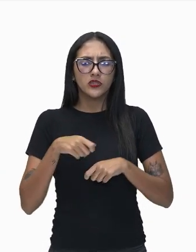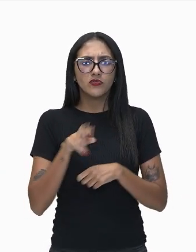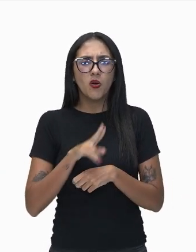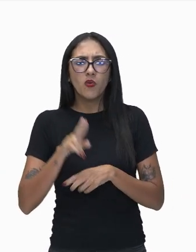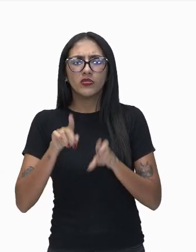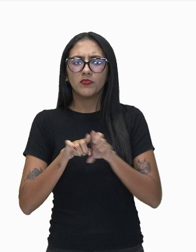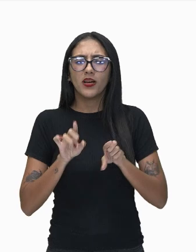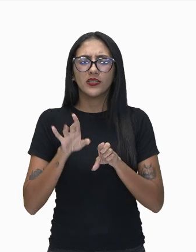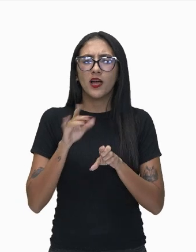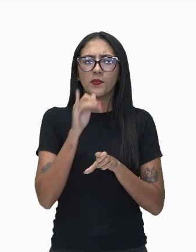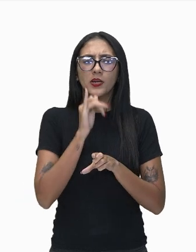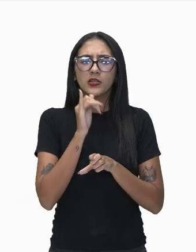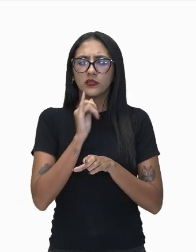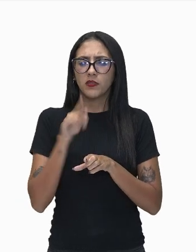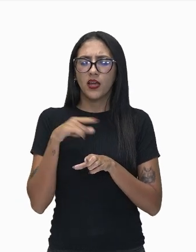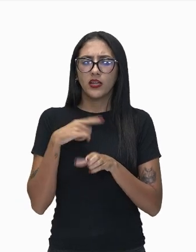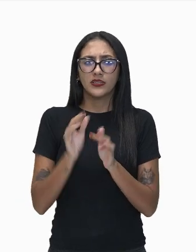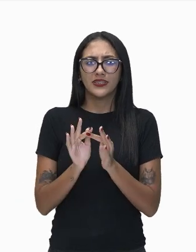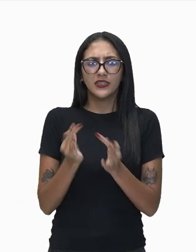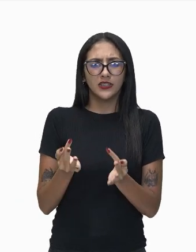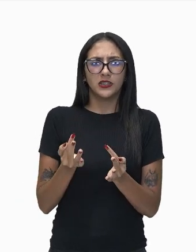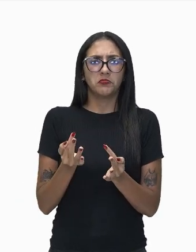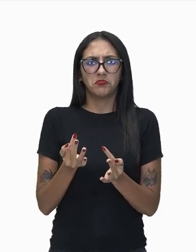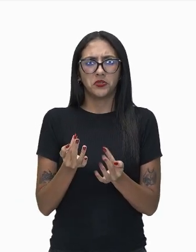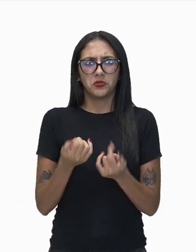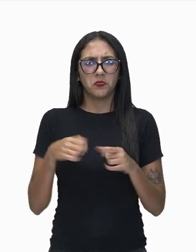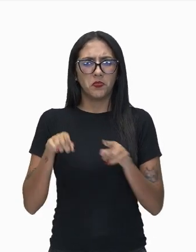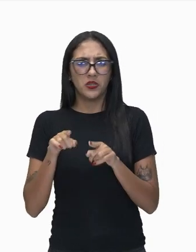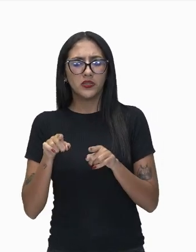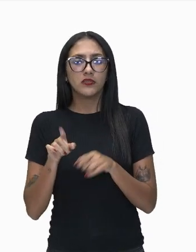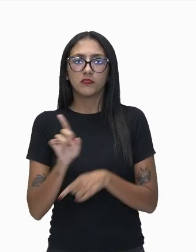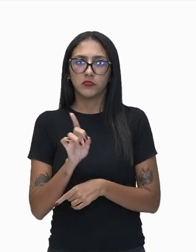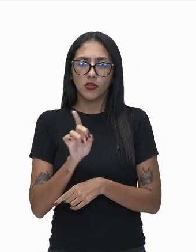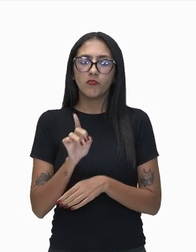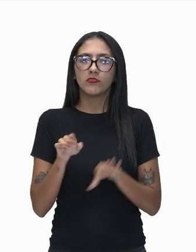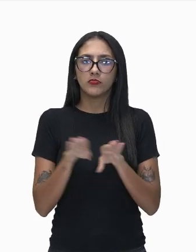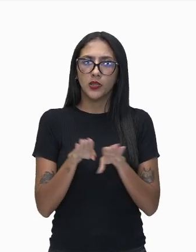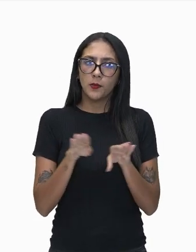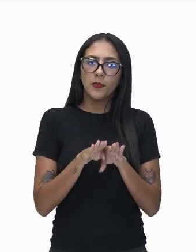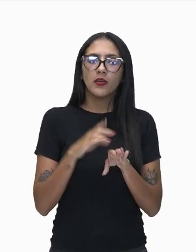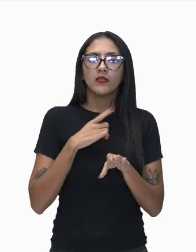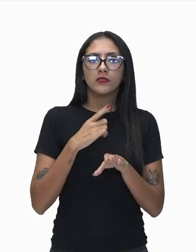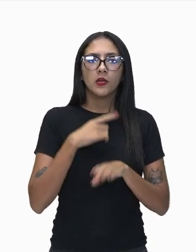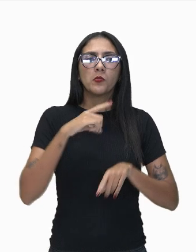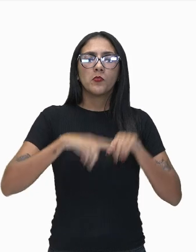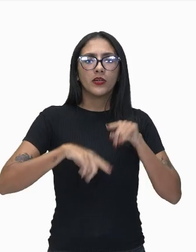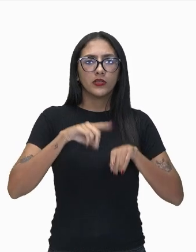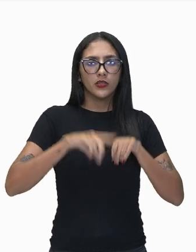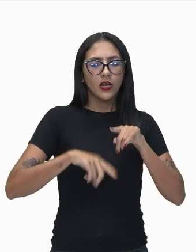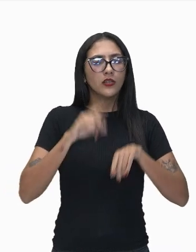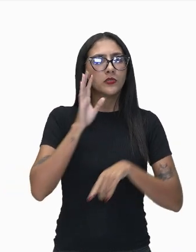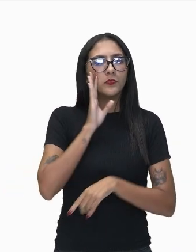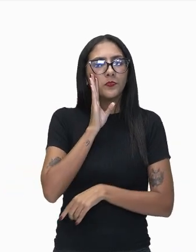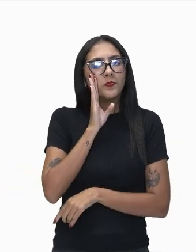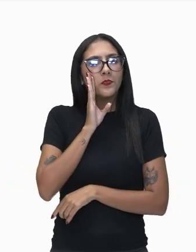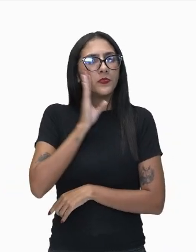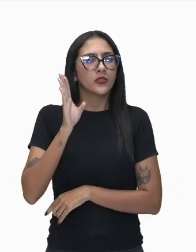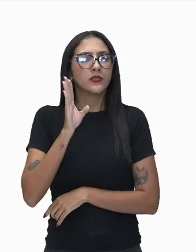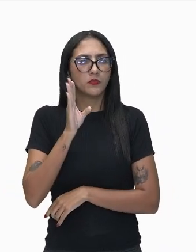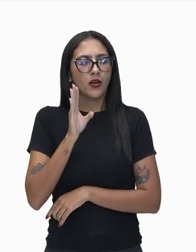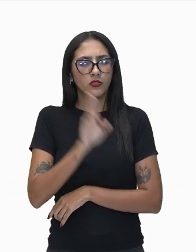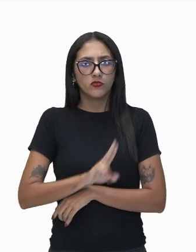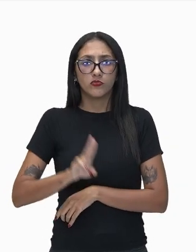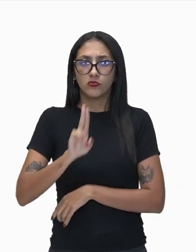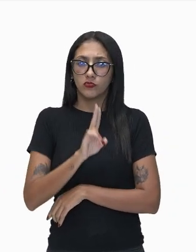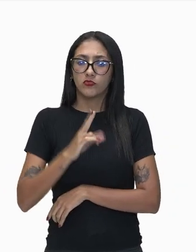necessários, não é isso? Ela também vai produzir os bens e os produtos que são extremamente